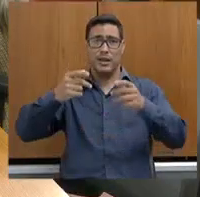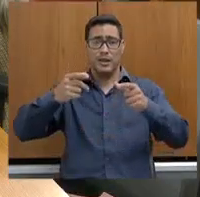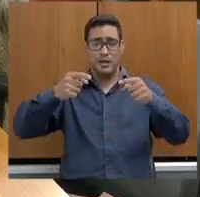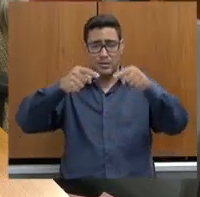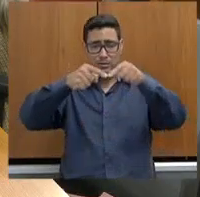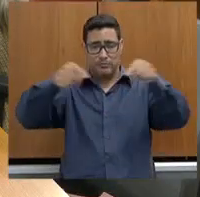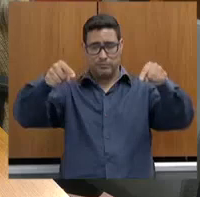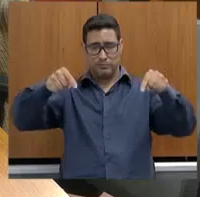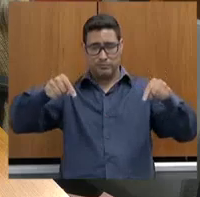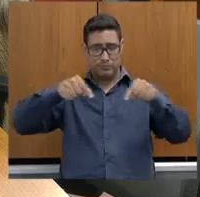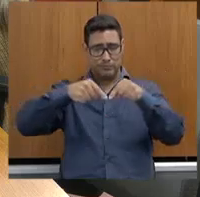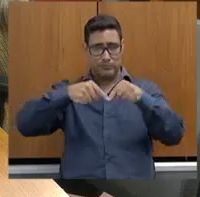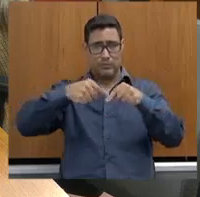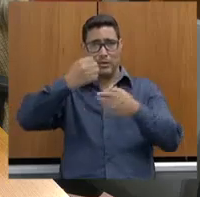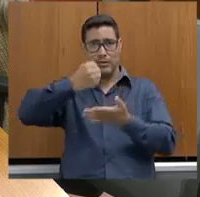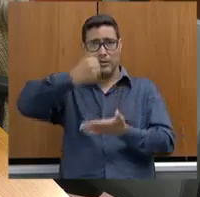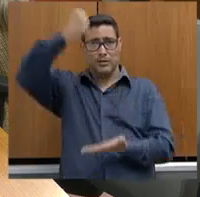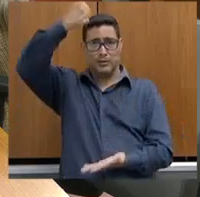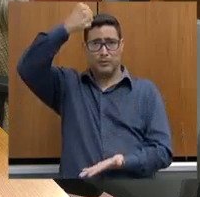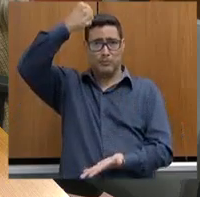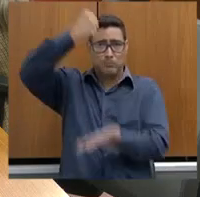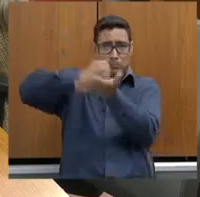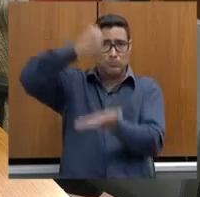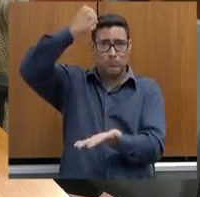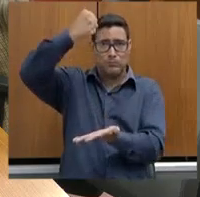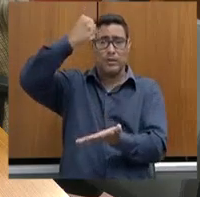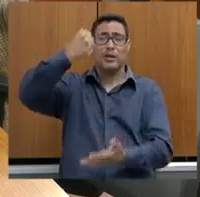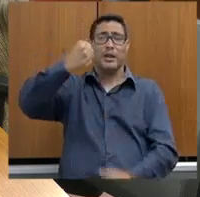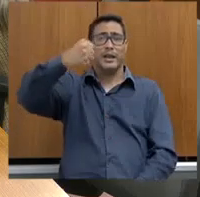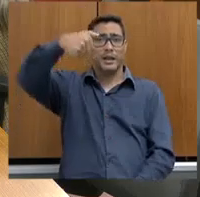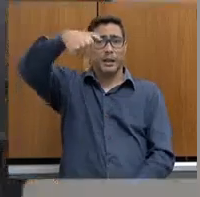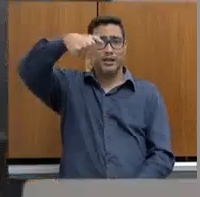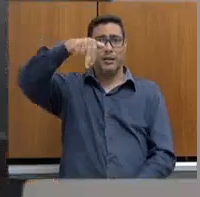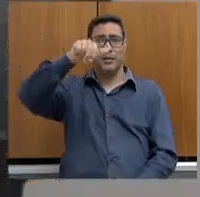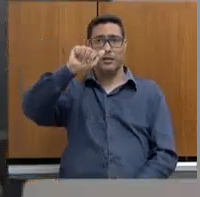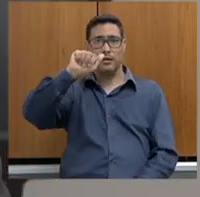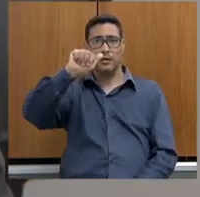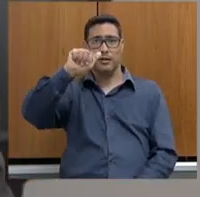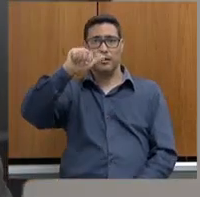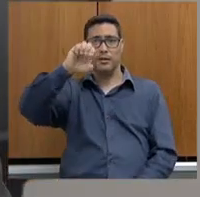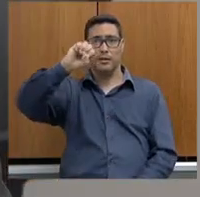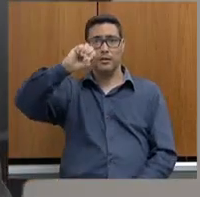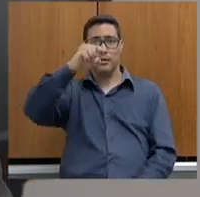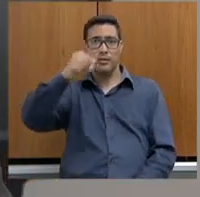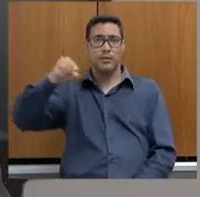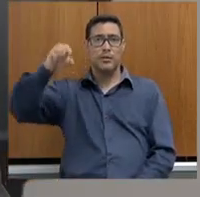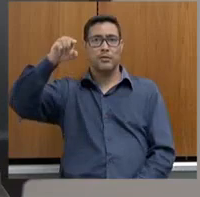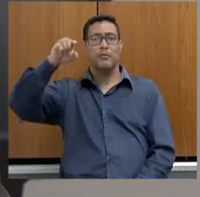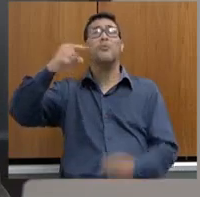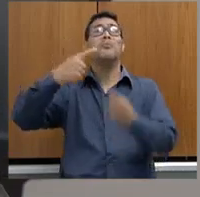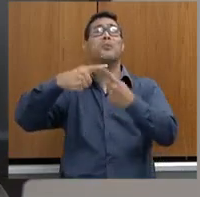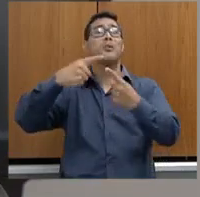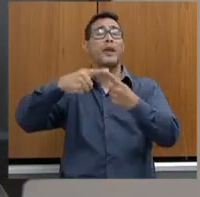de determinadas pessoas investidas no cargo público, porque quer ficar livre do problema mais rápido.